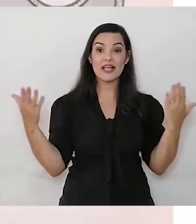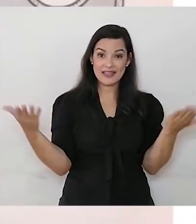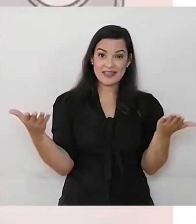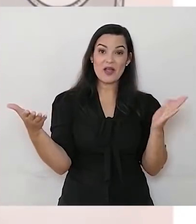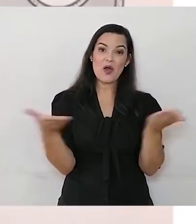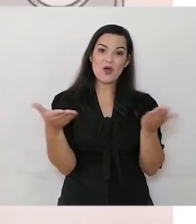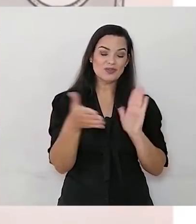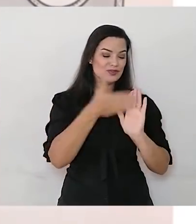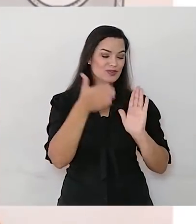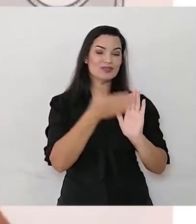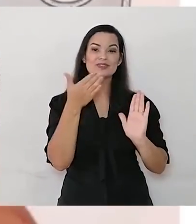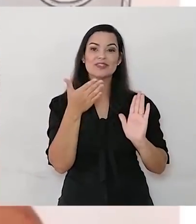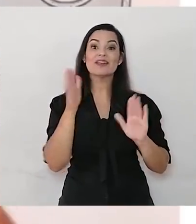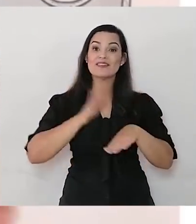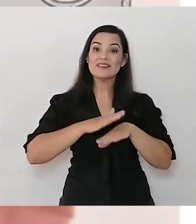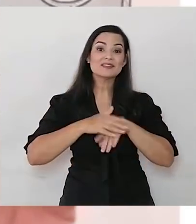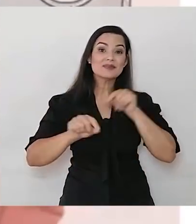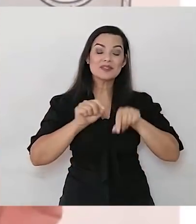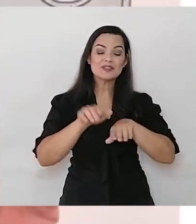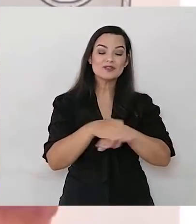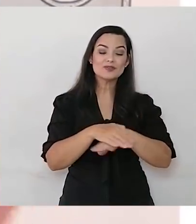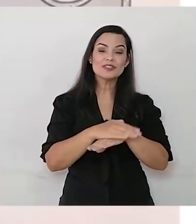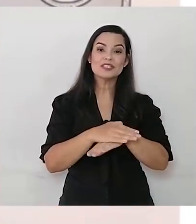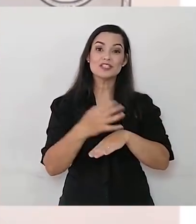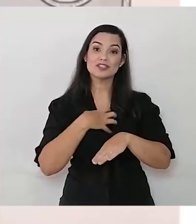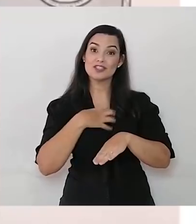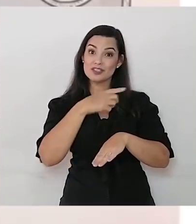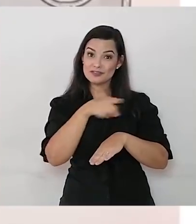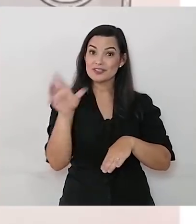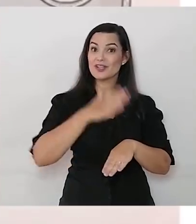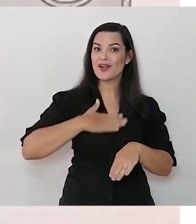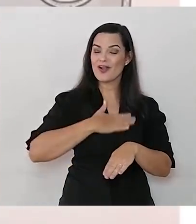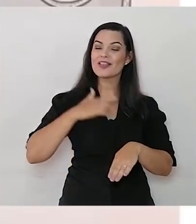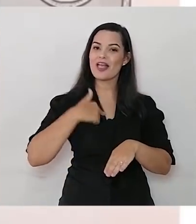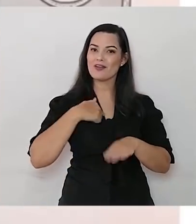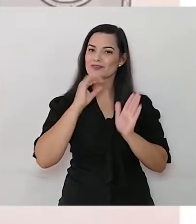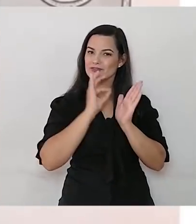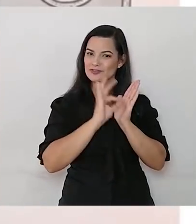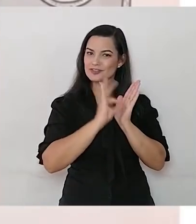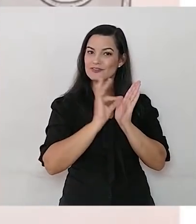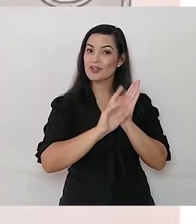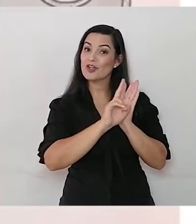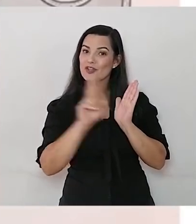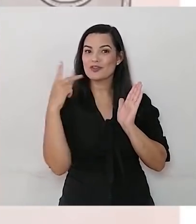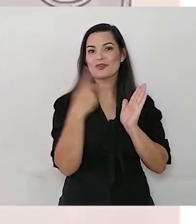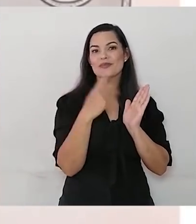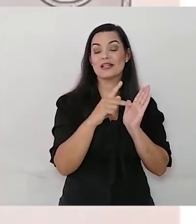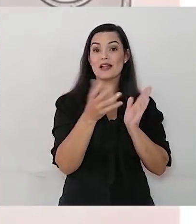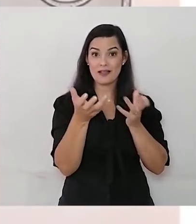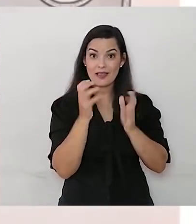fazermos joaninhas da maneira que você quiser. Eu vou até escrever o nome dela, se você quiser também escrever.